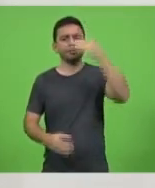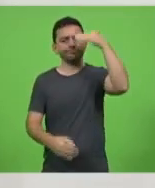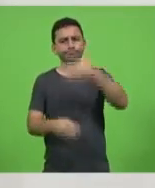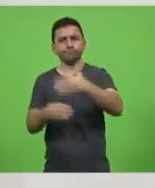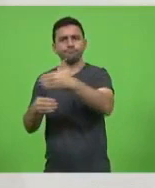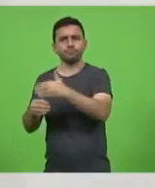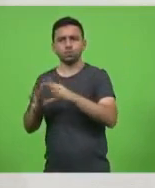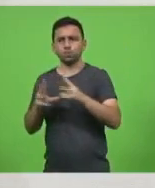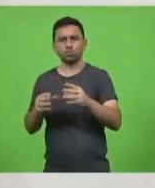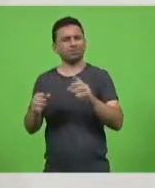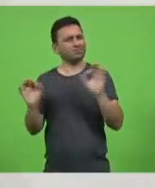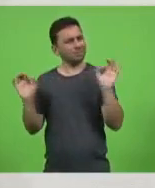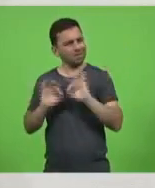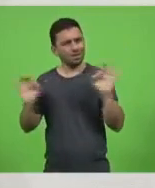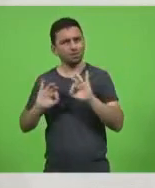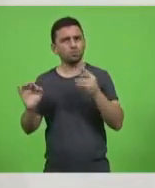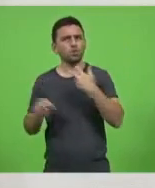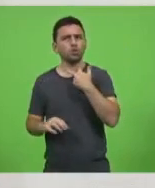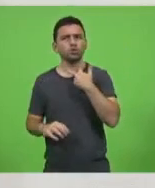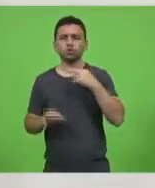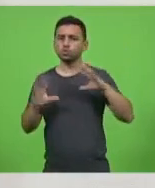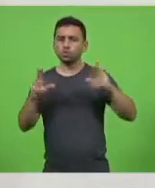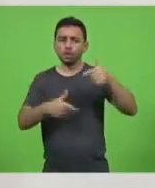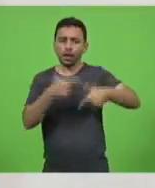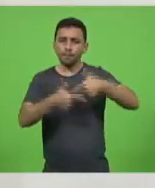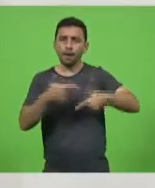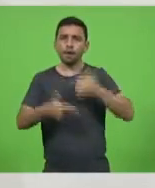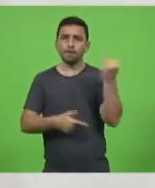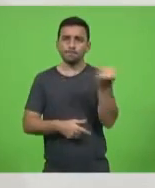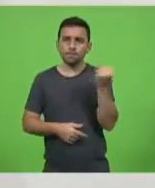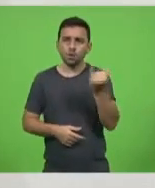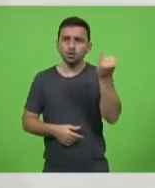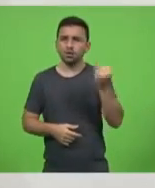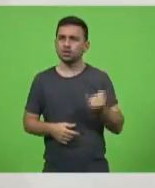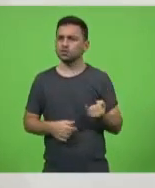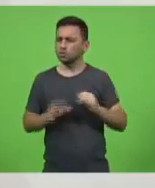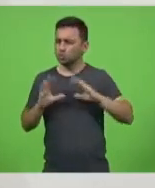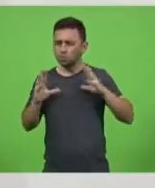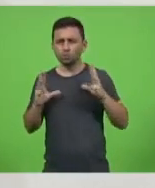atividade é essencial, todo trabalho é essencial.